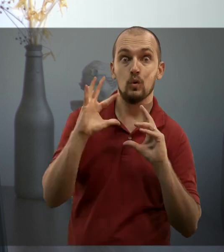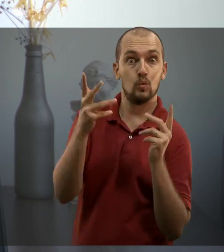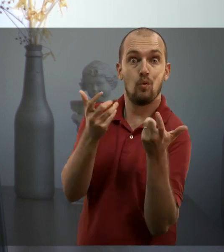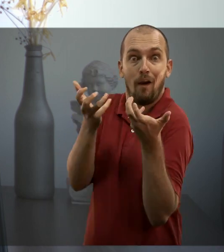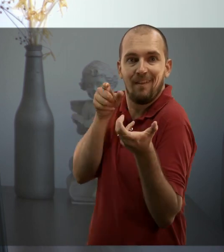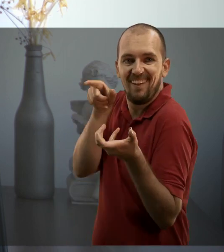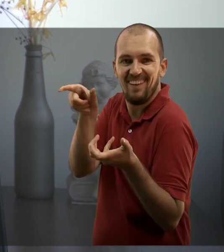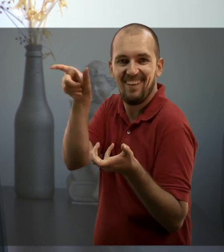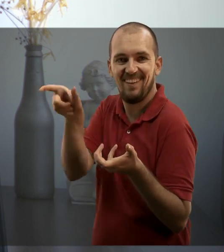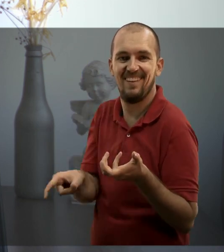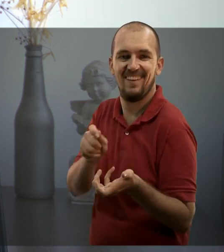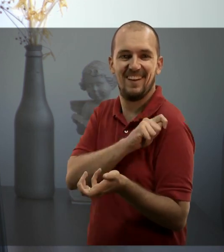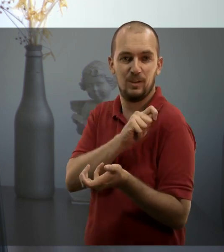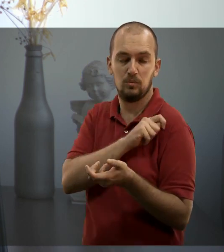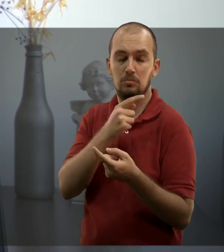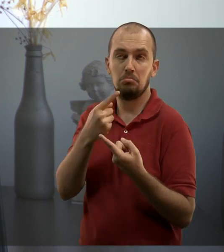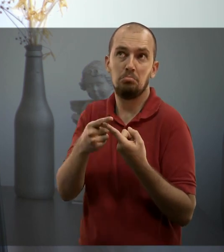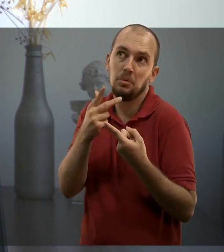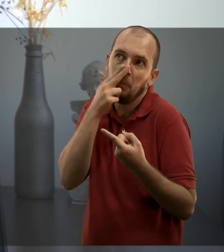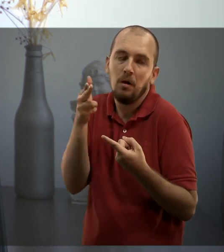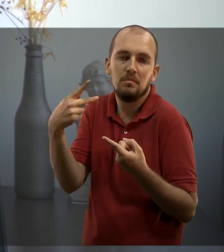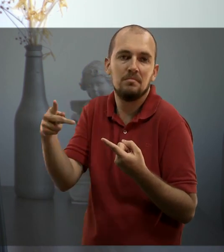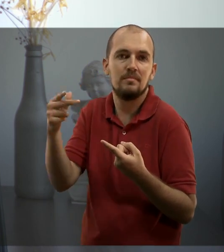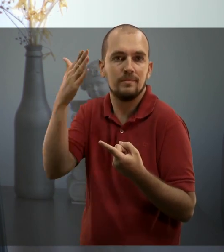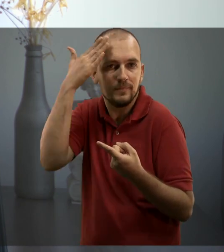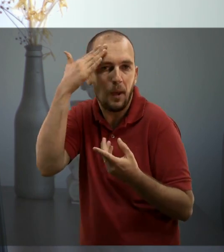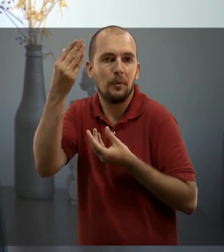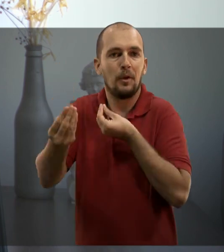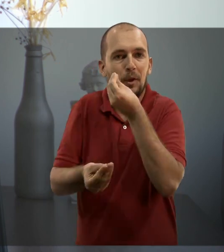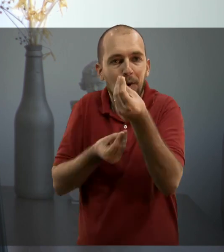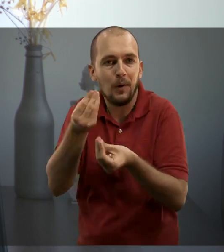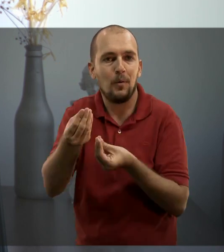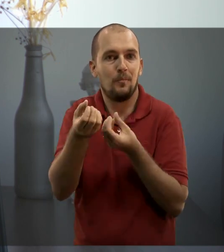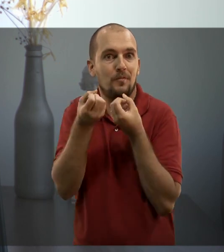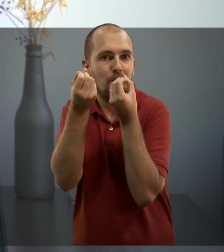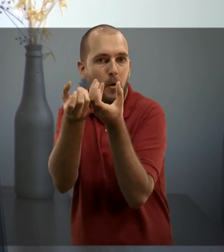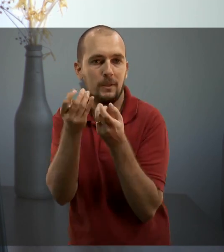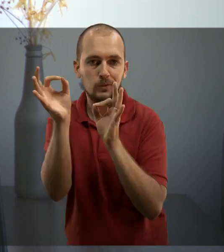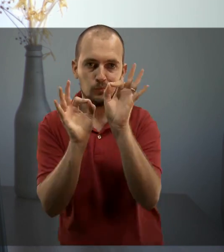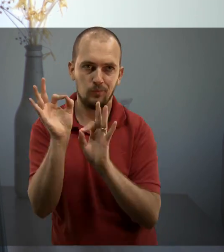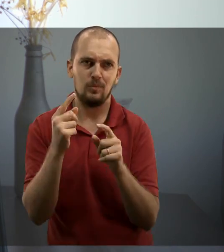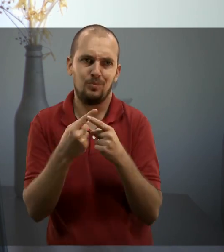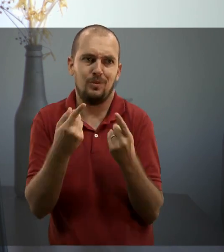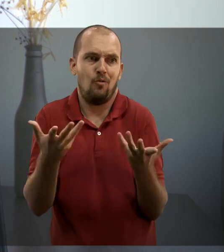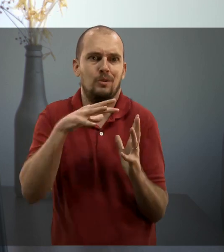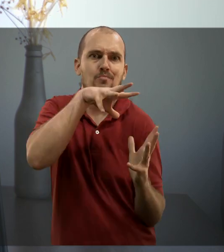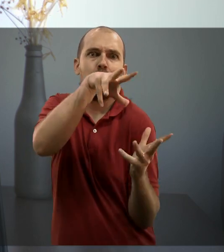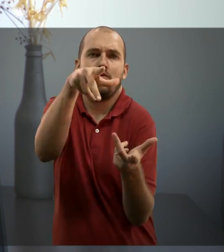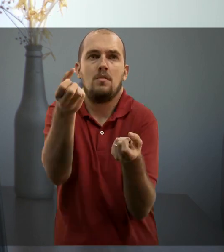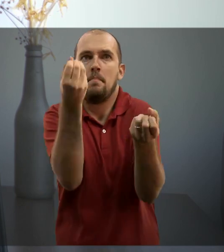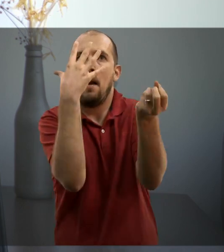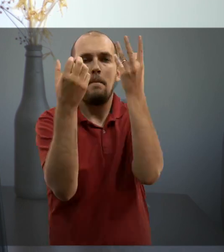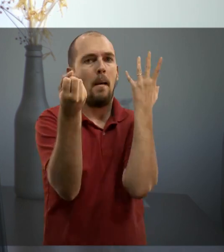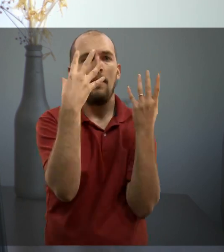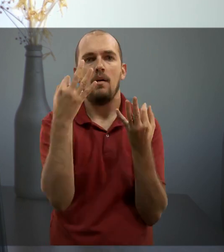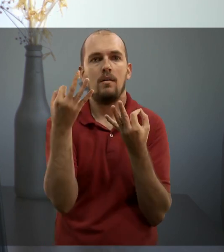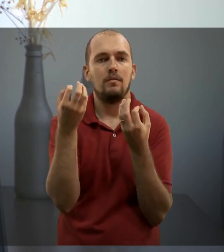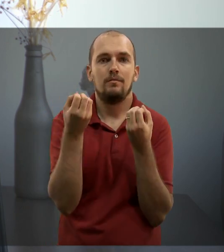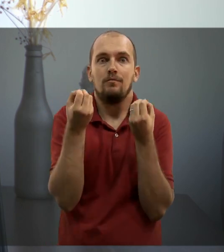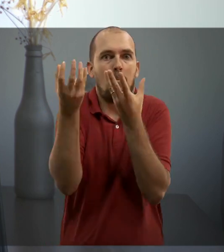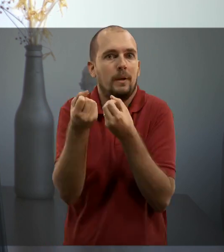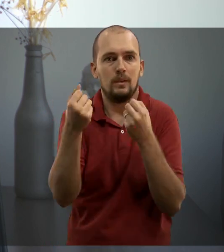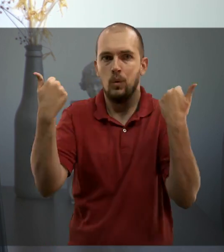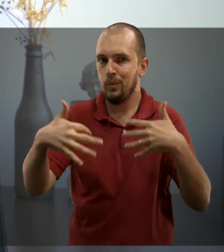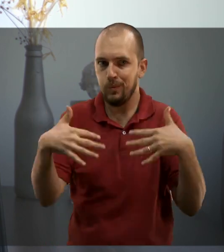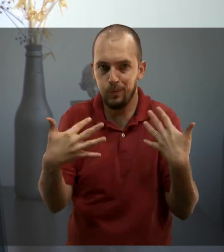bem quisto na universidade, talvez pelas suas habilidades em tratar a informação, nesse universo caótico de produção de saberes